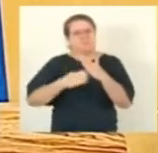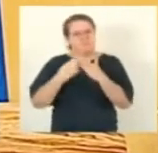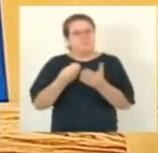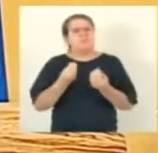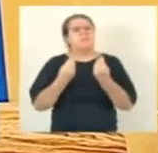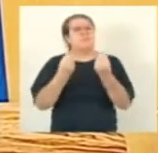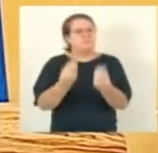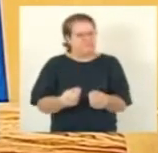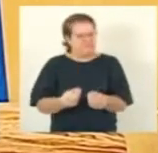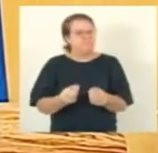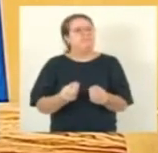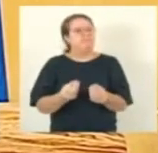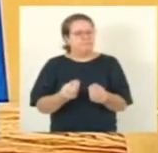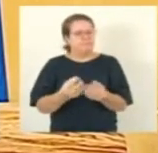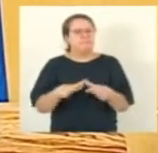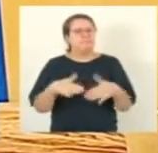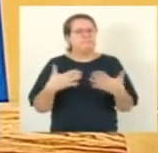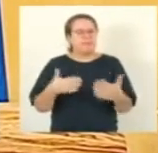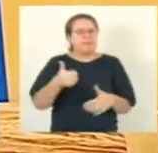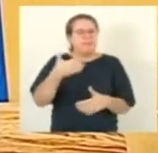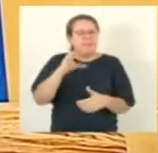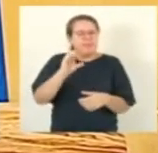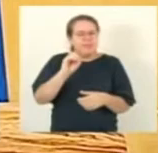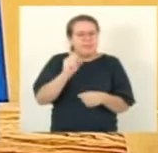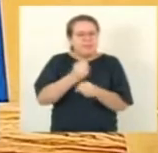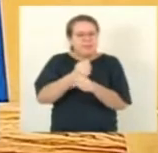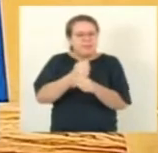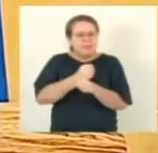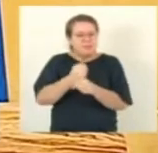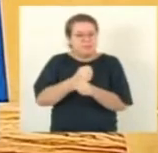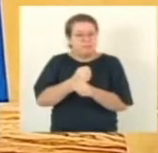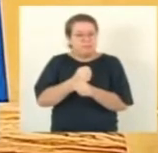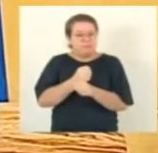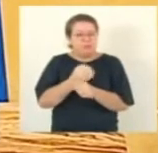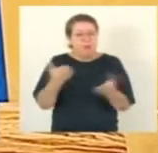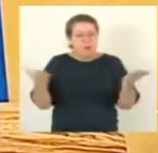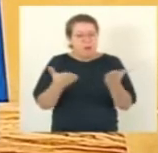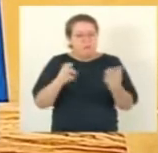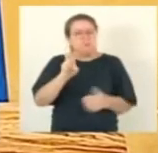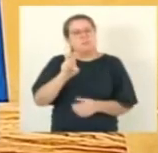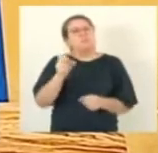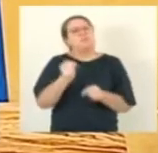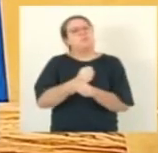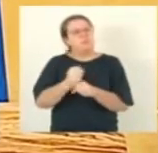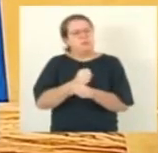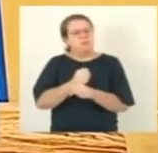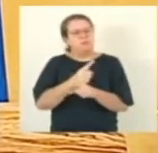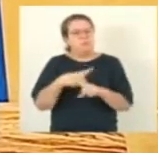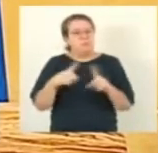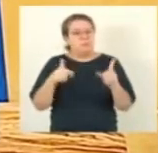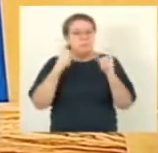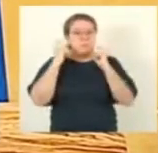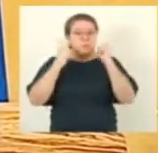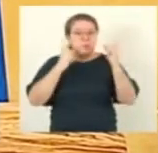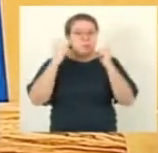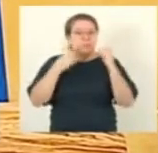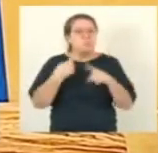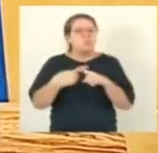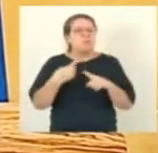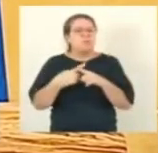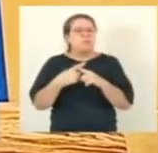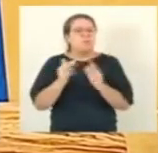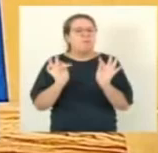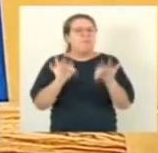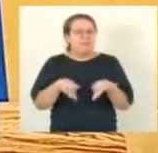E é um comodato de 10 anos, já se passaram 5. Há uma grande preocupação que, quando terminar, a